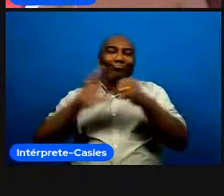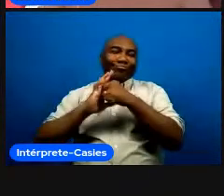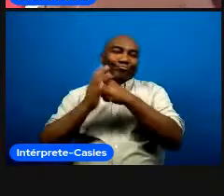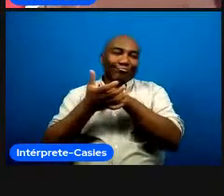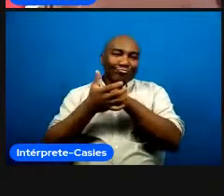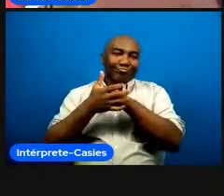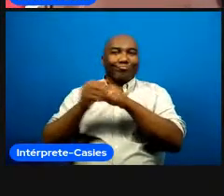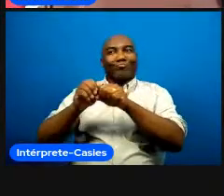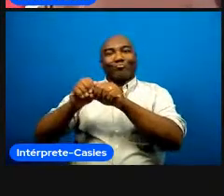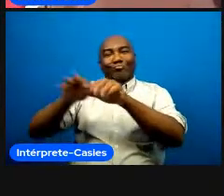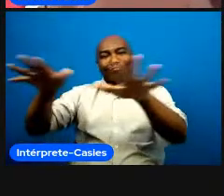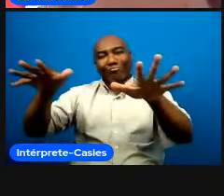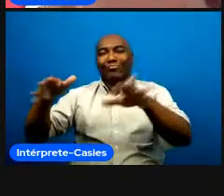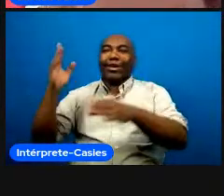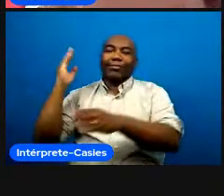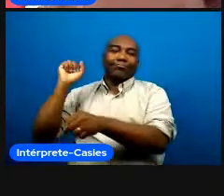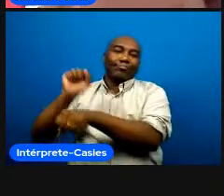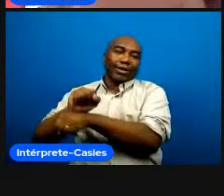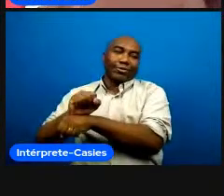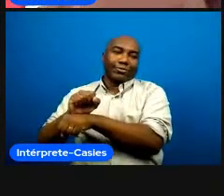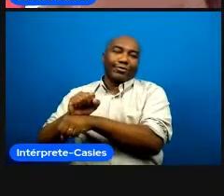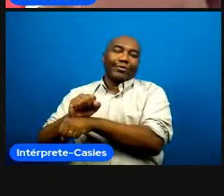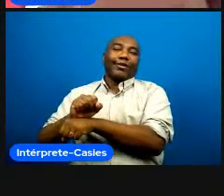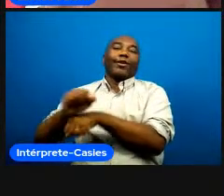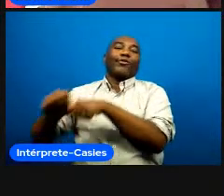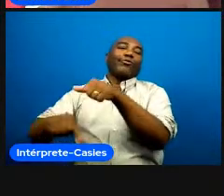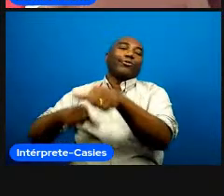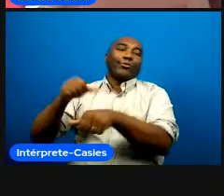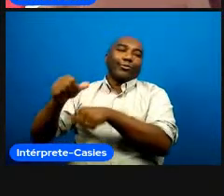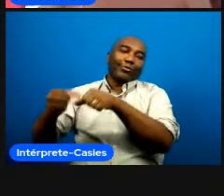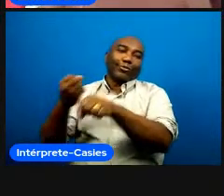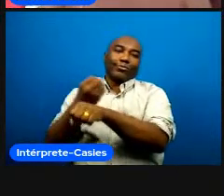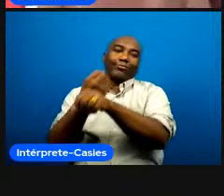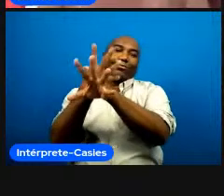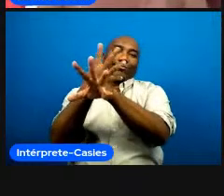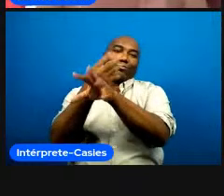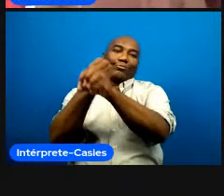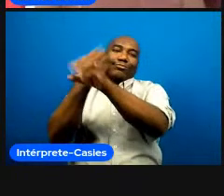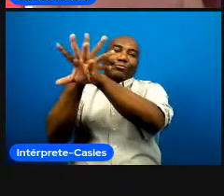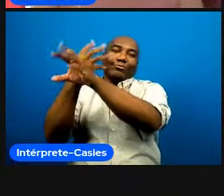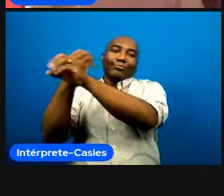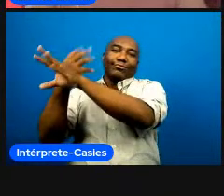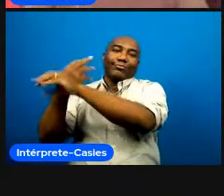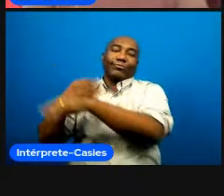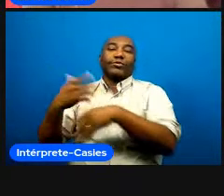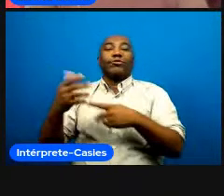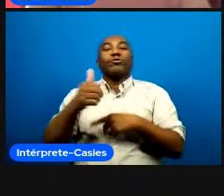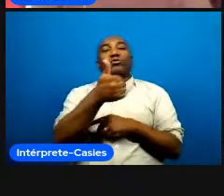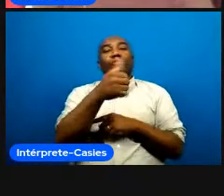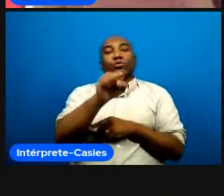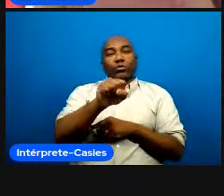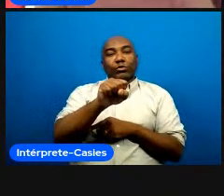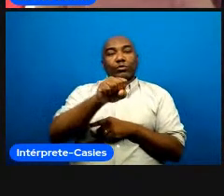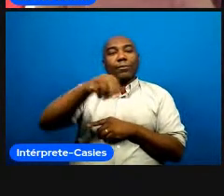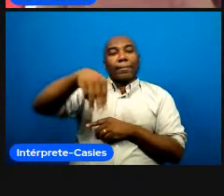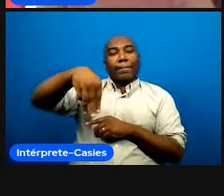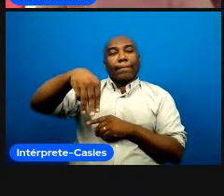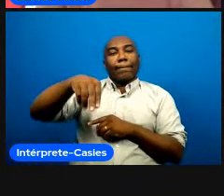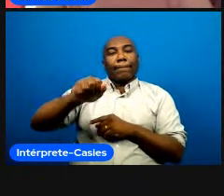no ambiente virtual e quem ficou curioso dia 18 do 5 18 de maio